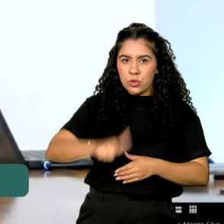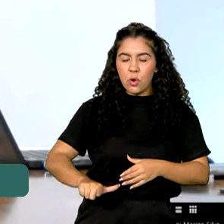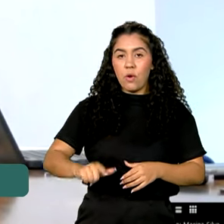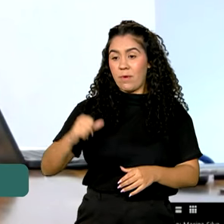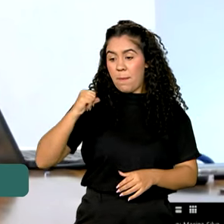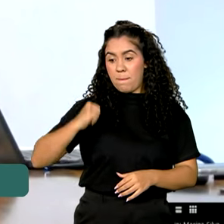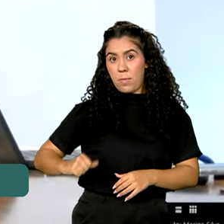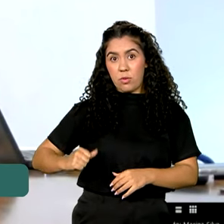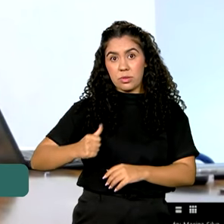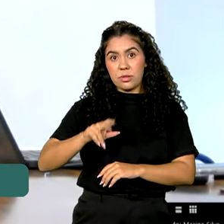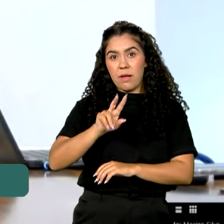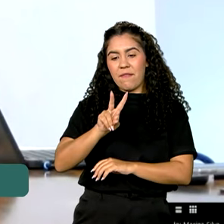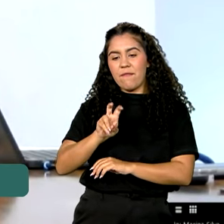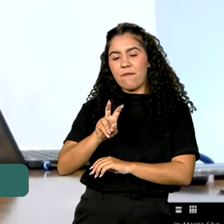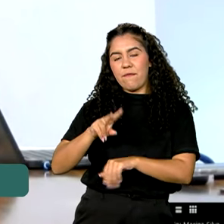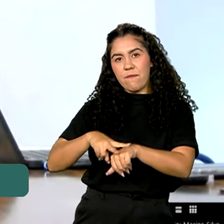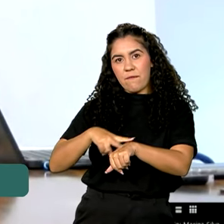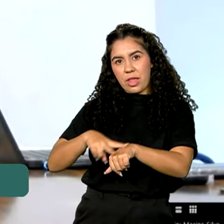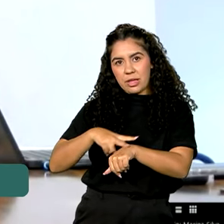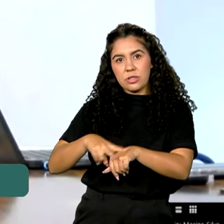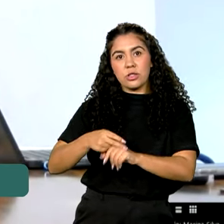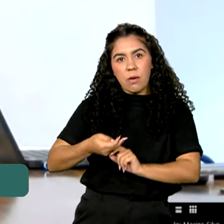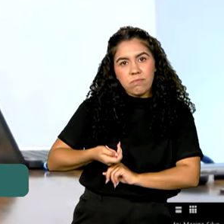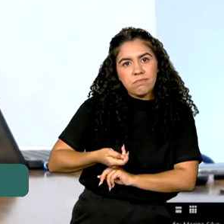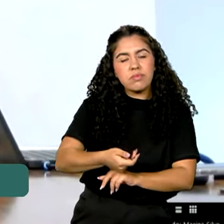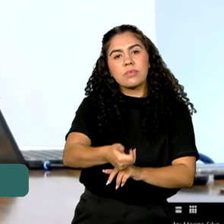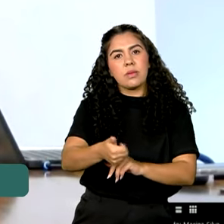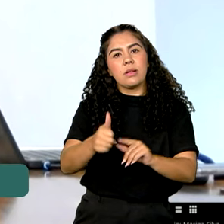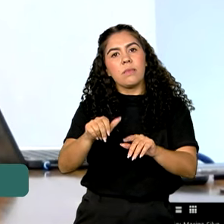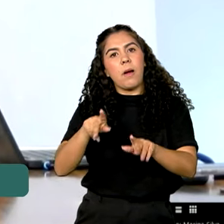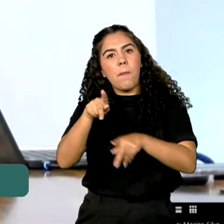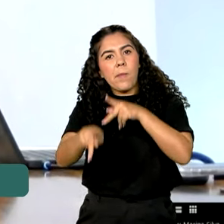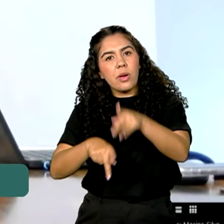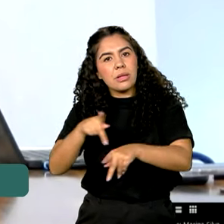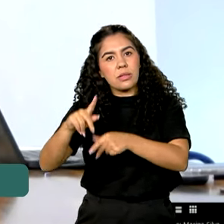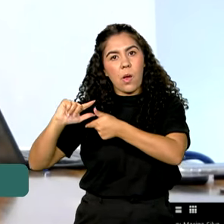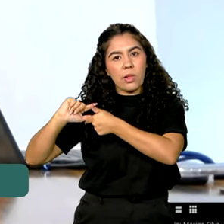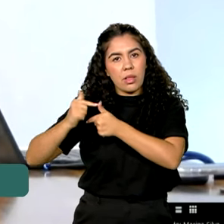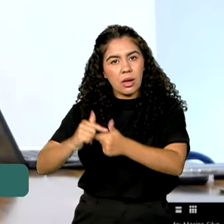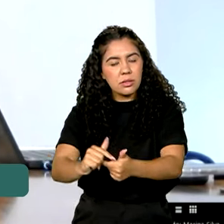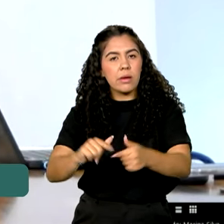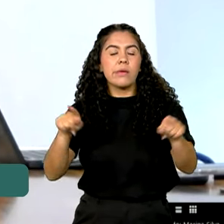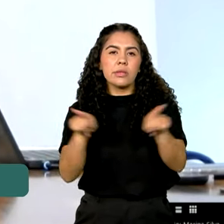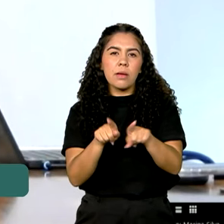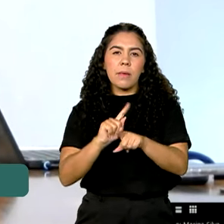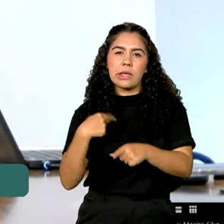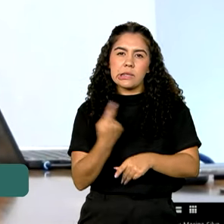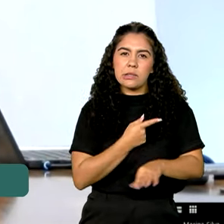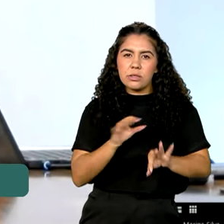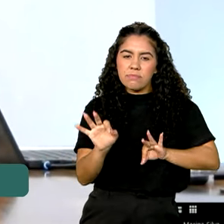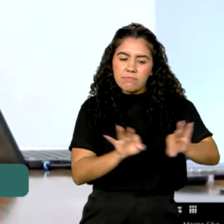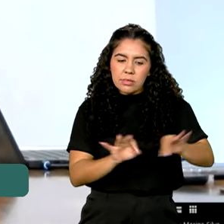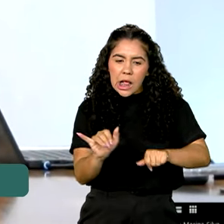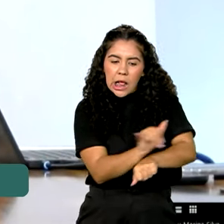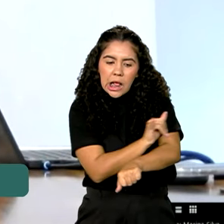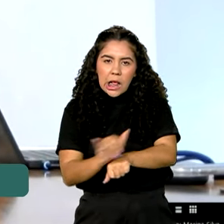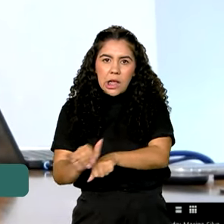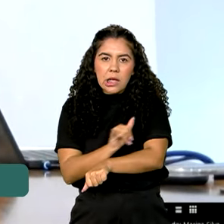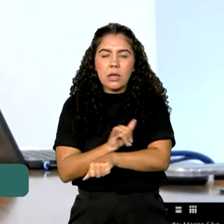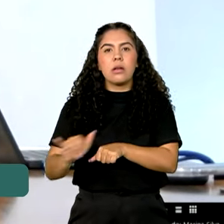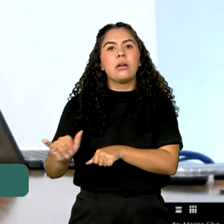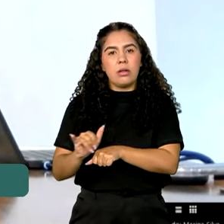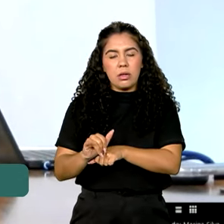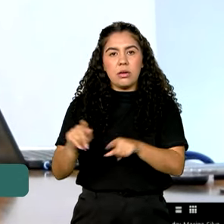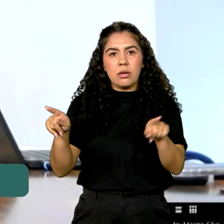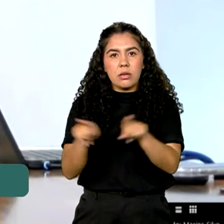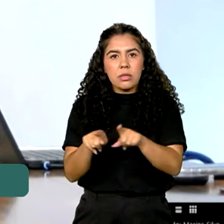ambientais para populações tradicionais. Nós estamos desenvolvendo um mecanismo para financiamento de